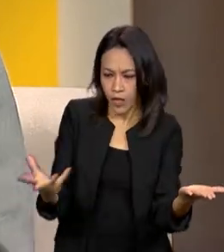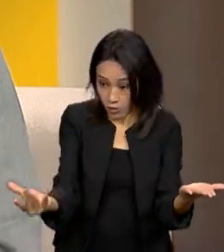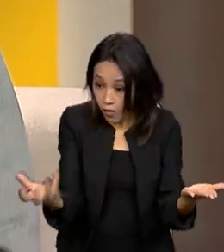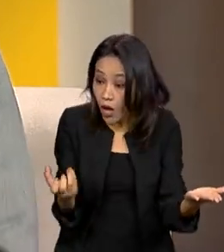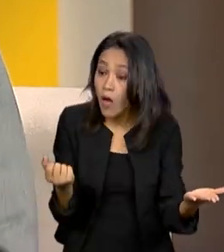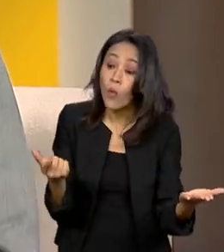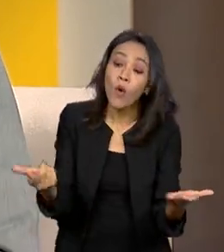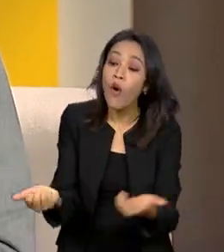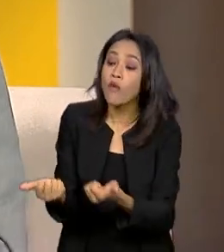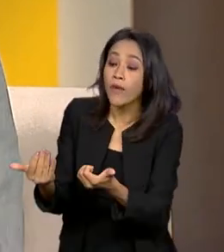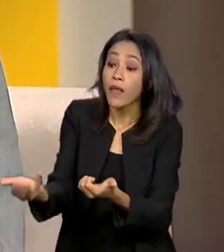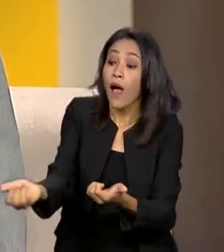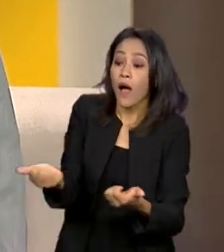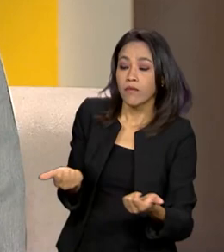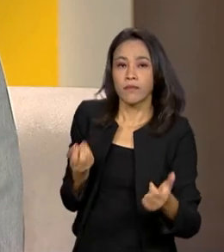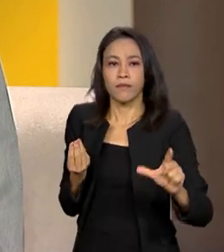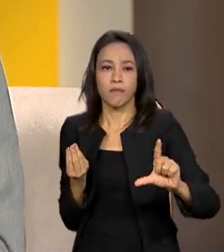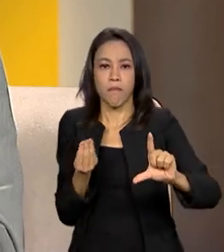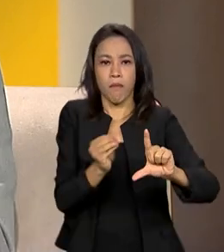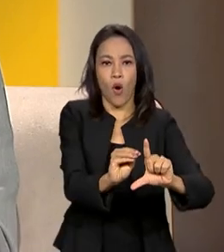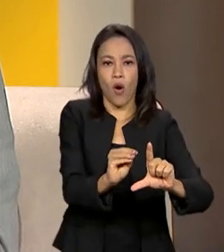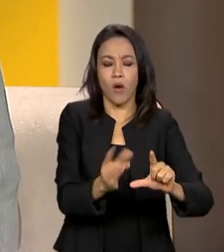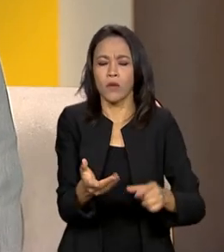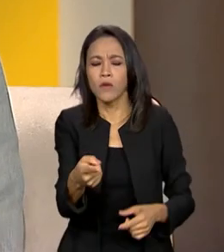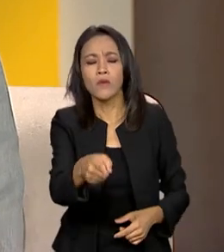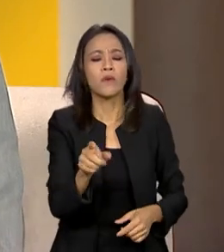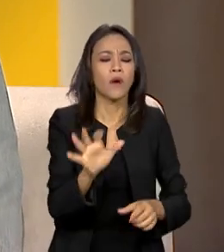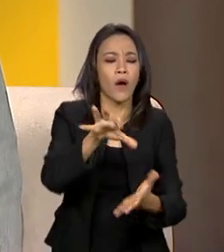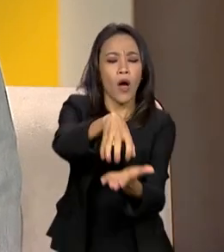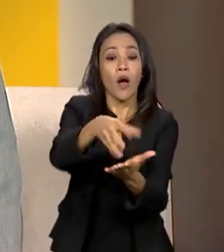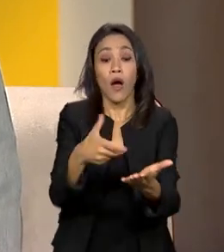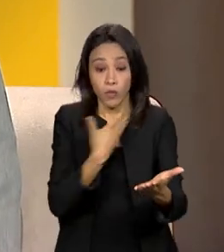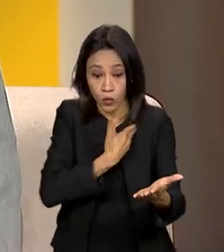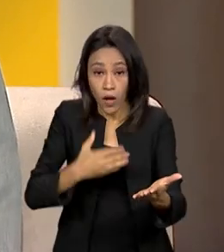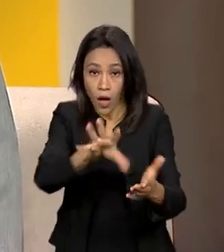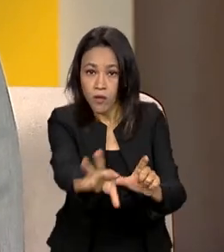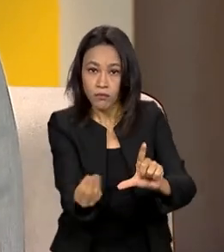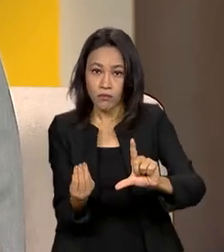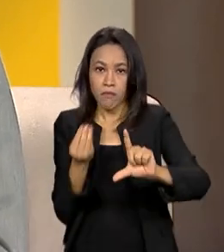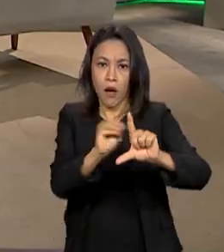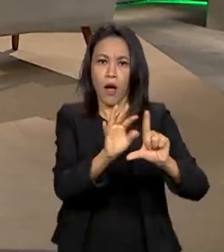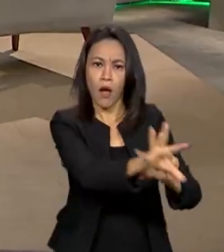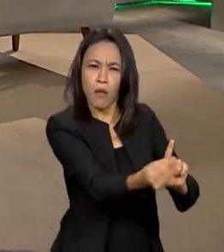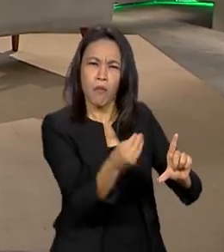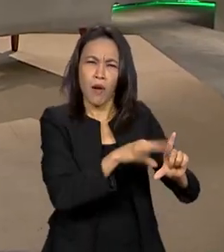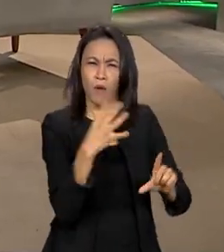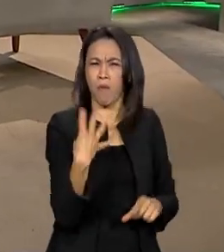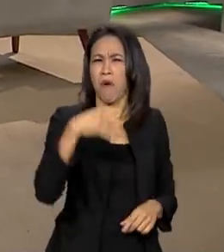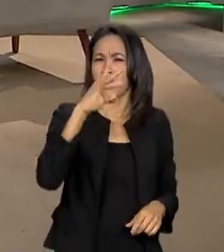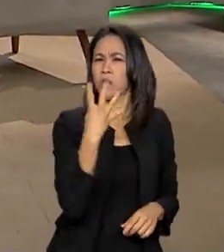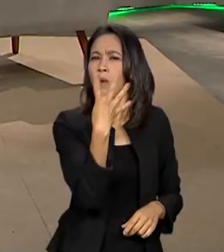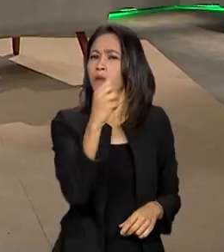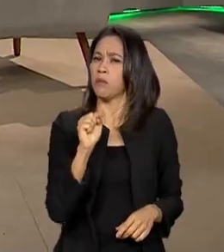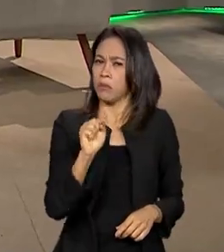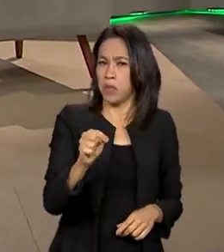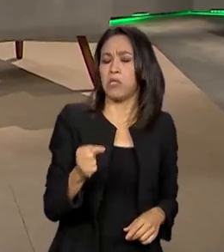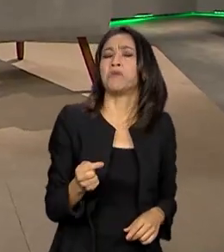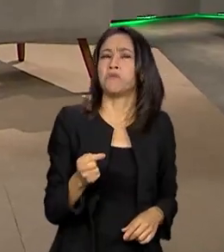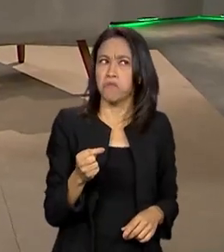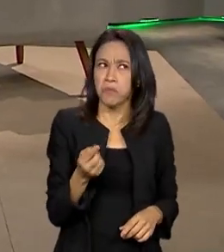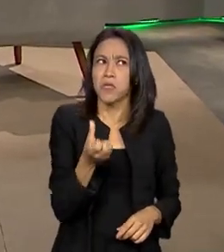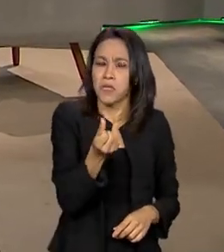serviços, chegando, como você comentou, cerca de 4.800 serviços no total, sendo mais de 4.000 deles, 4